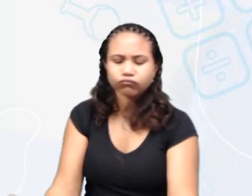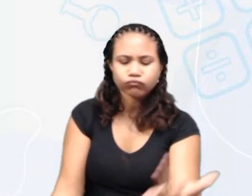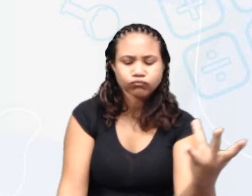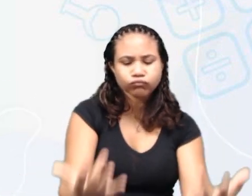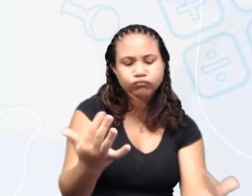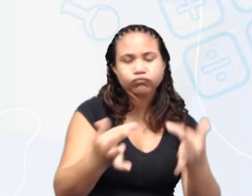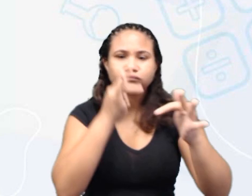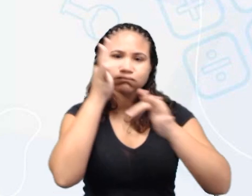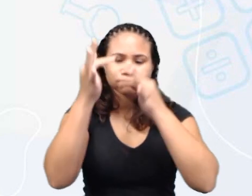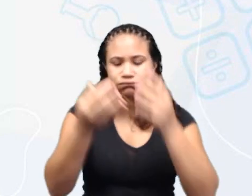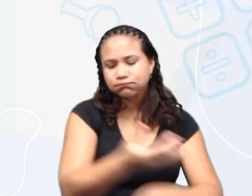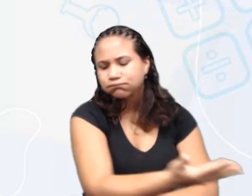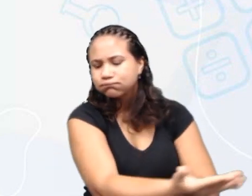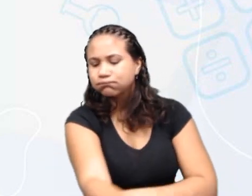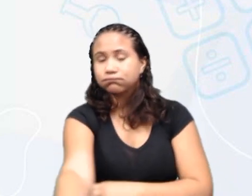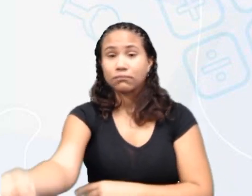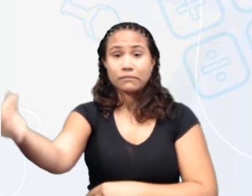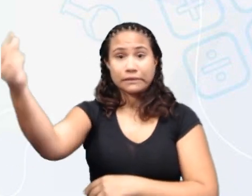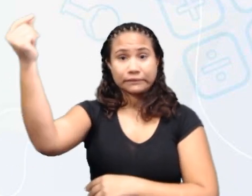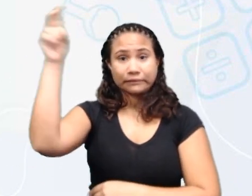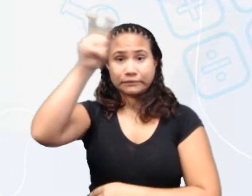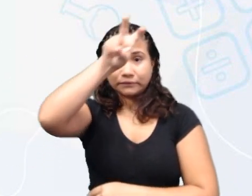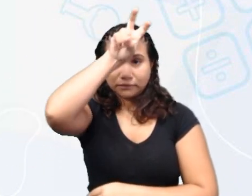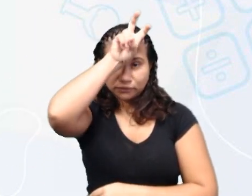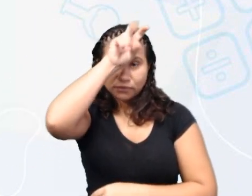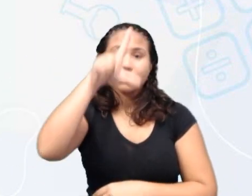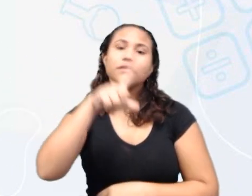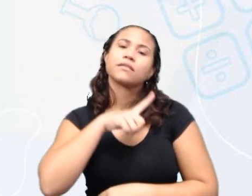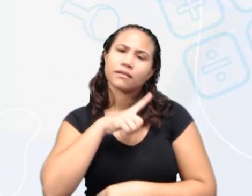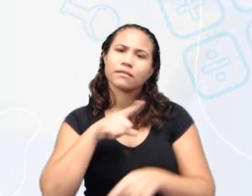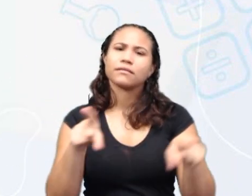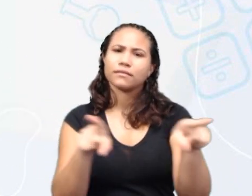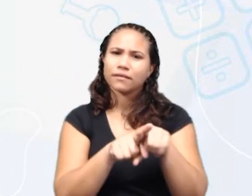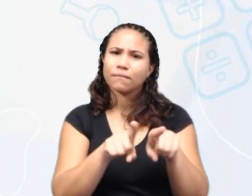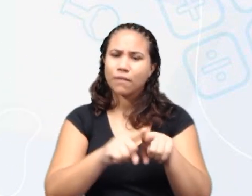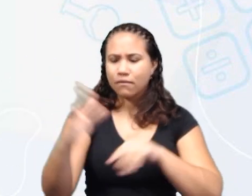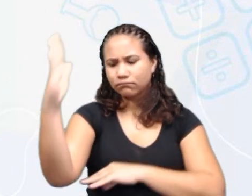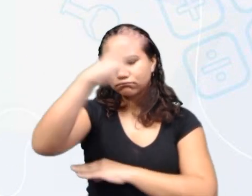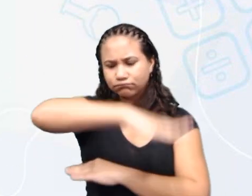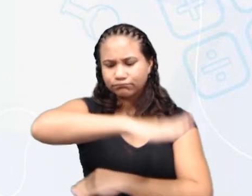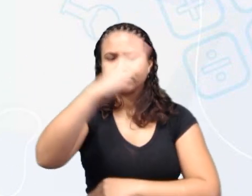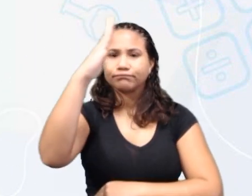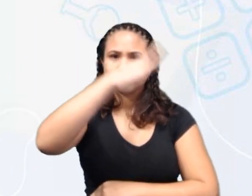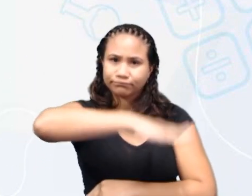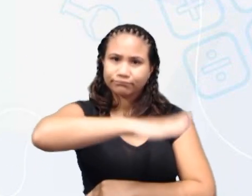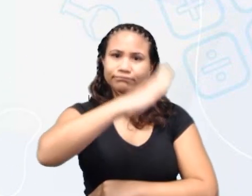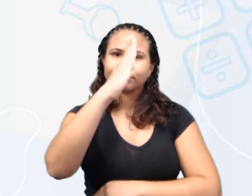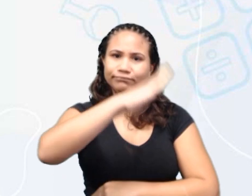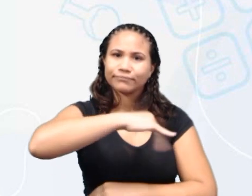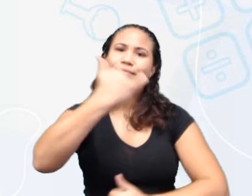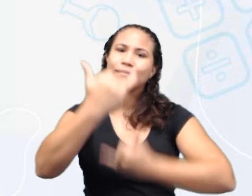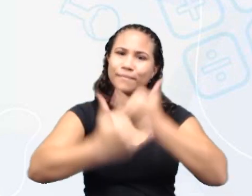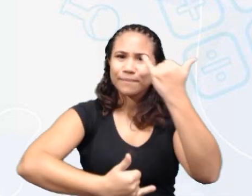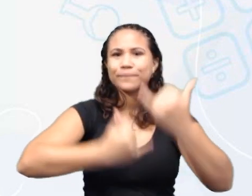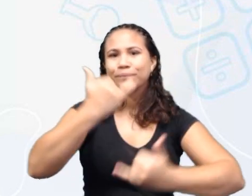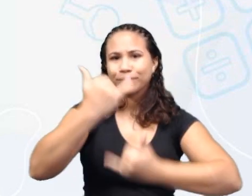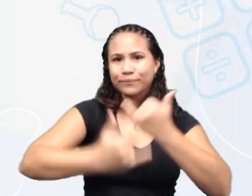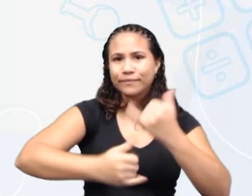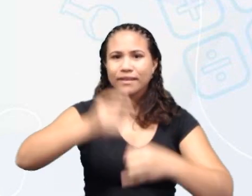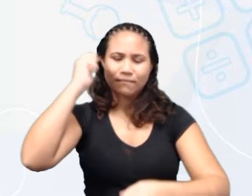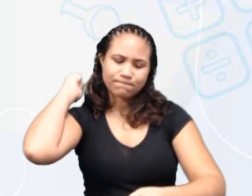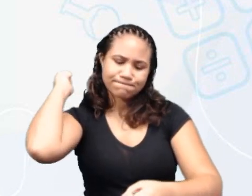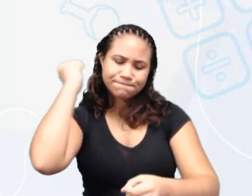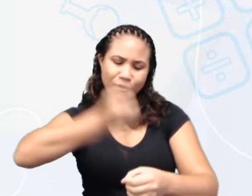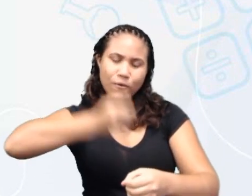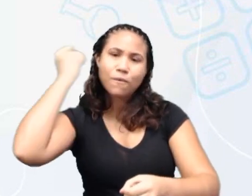cultivada no Antigo Egito. Também temos como exemplo de alavancas as gangorras e o martelo,